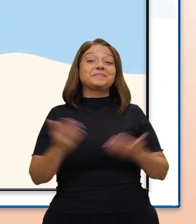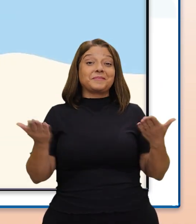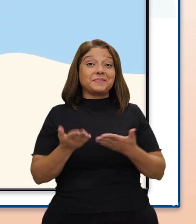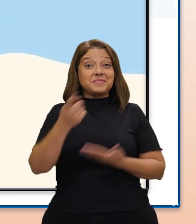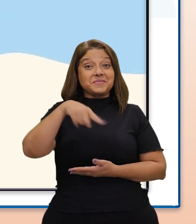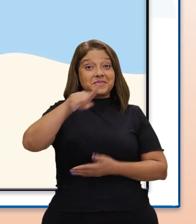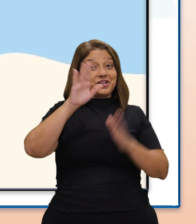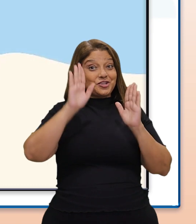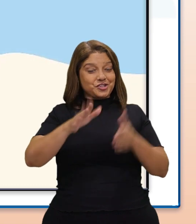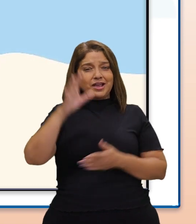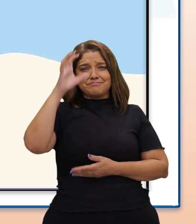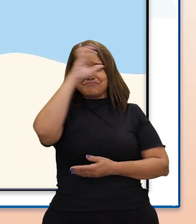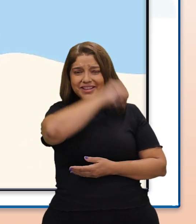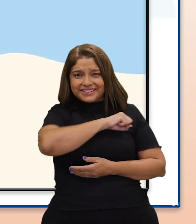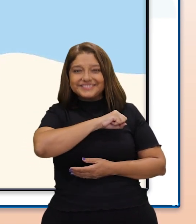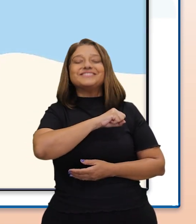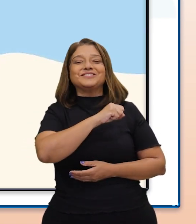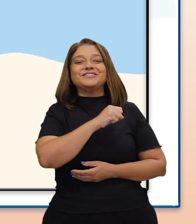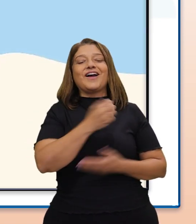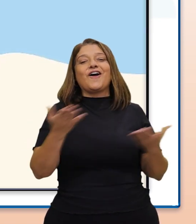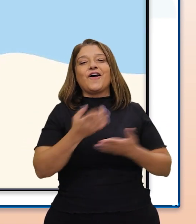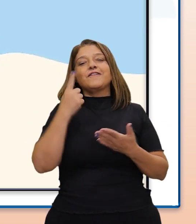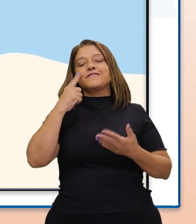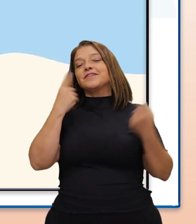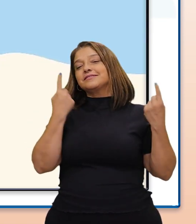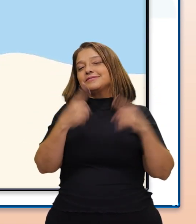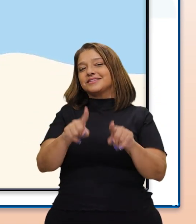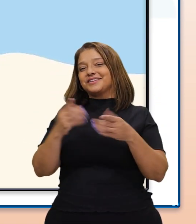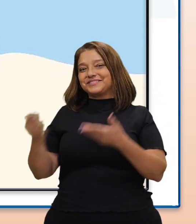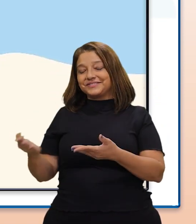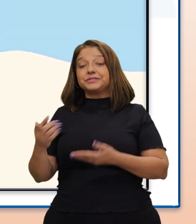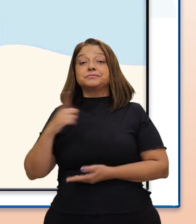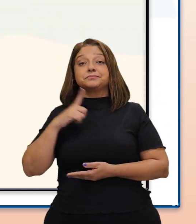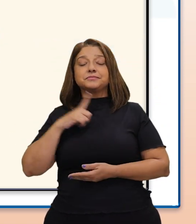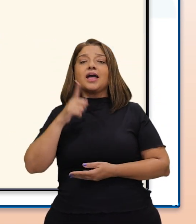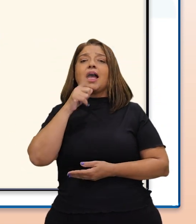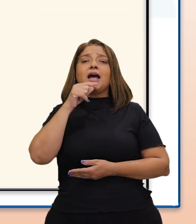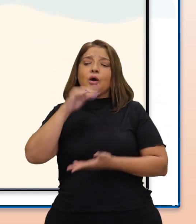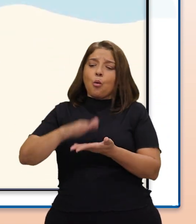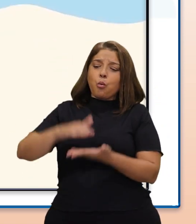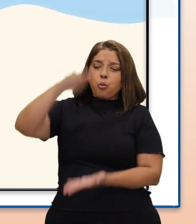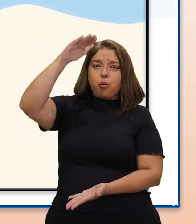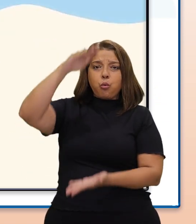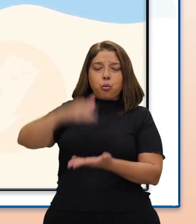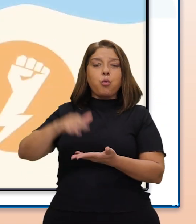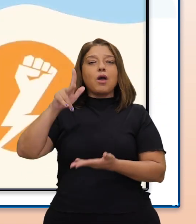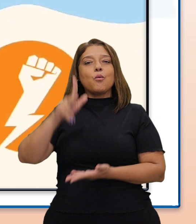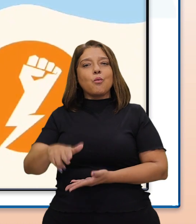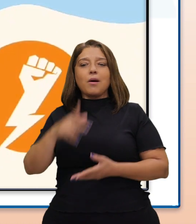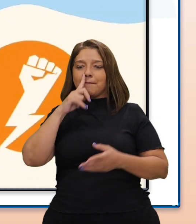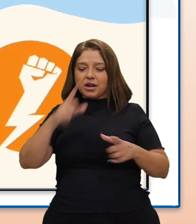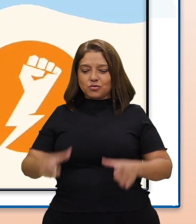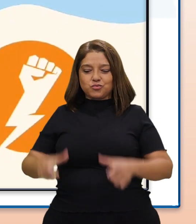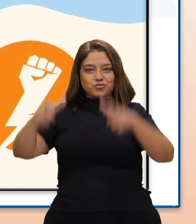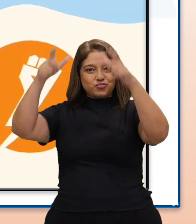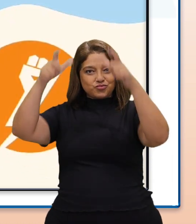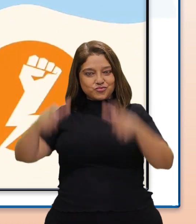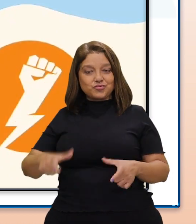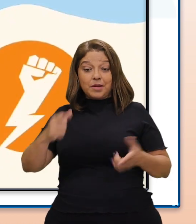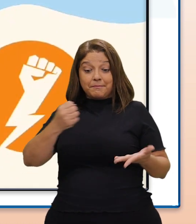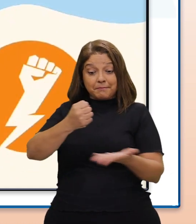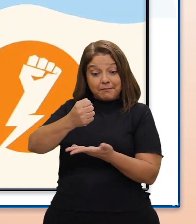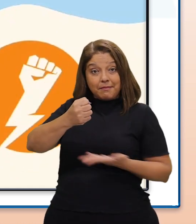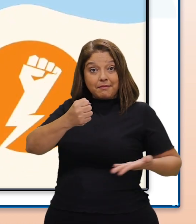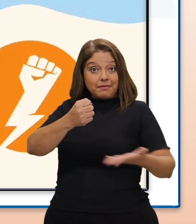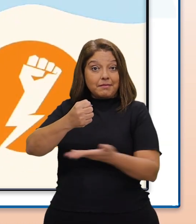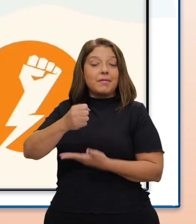que você já está fera, vamos para a hora do desafio. Um reservatório de água tem a forma de um cilindro. O raio da base